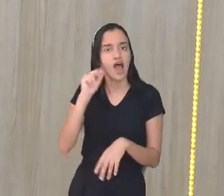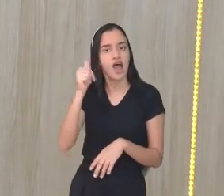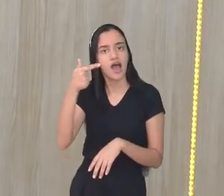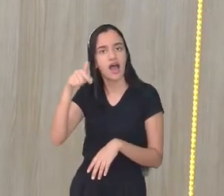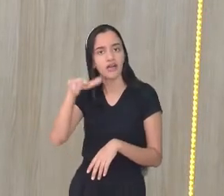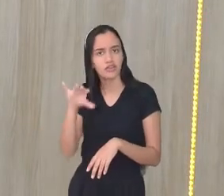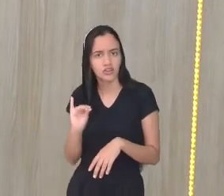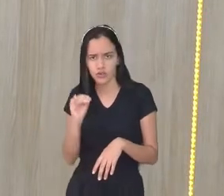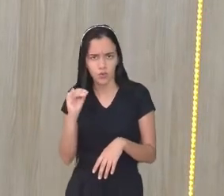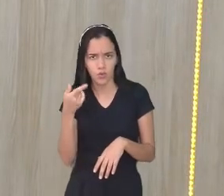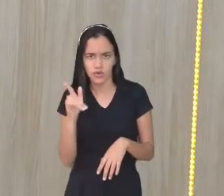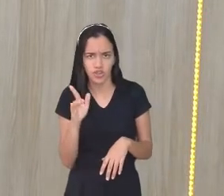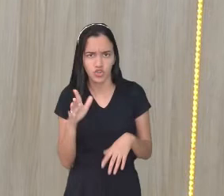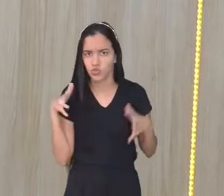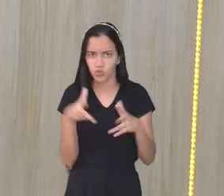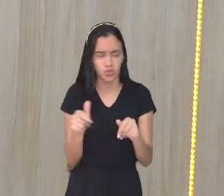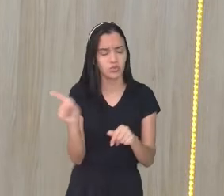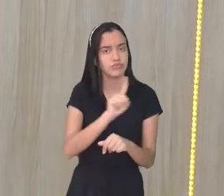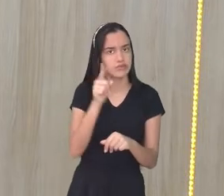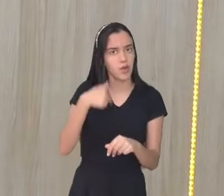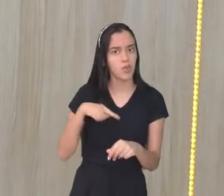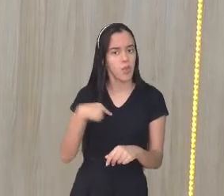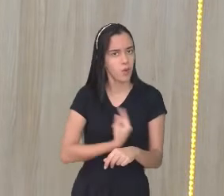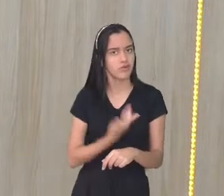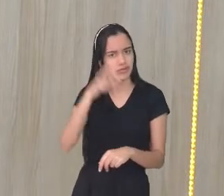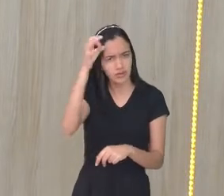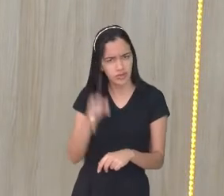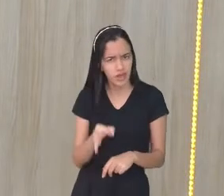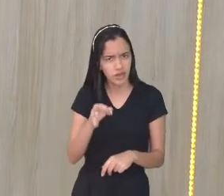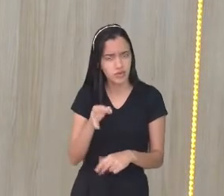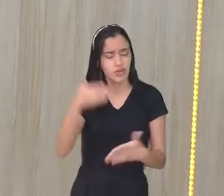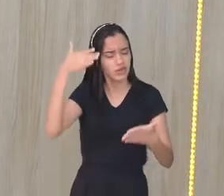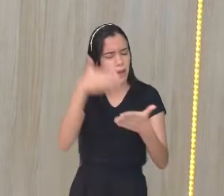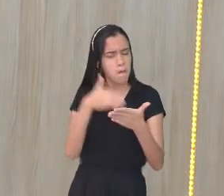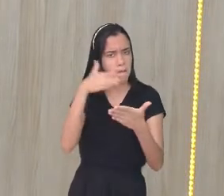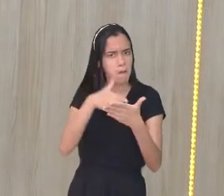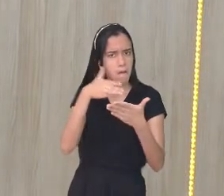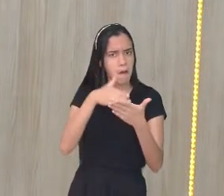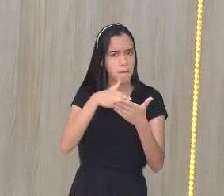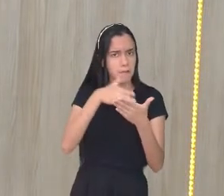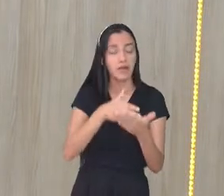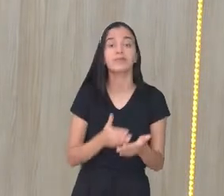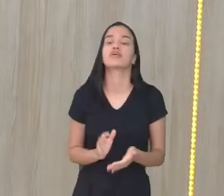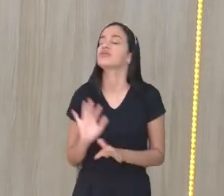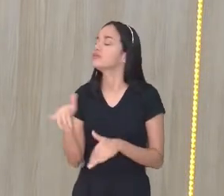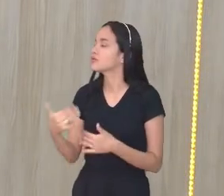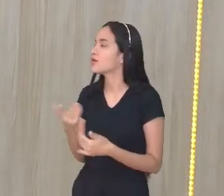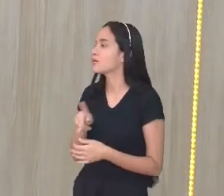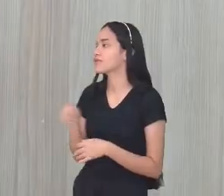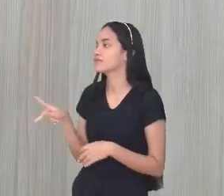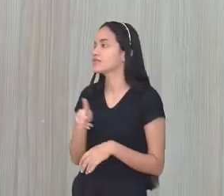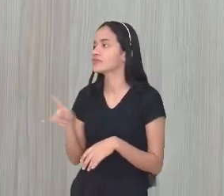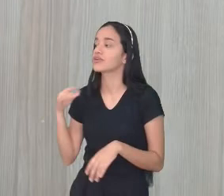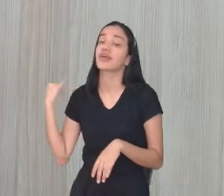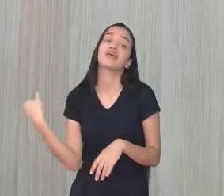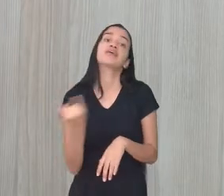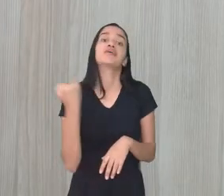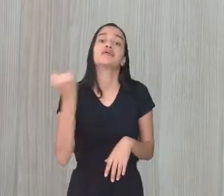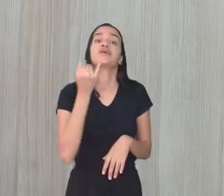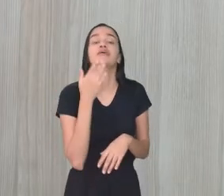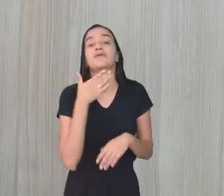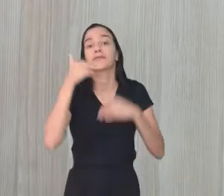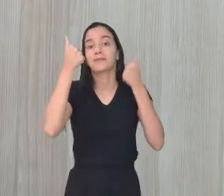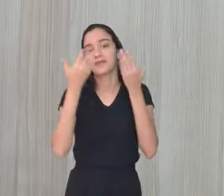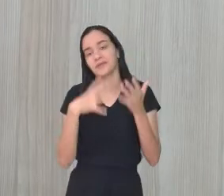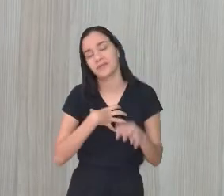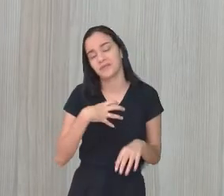sempre estamos certos. E aí, nós temos que quebrar esses paradigmas, não é, professora Viviane? E mais, a melhor forma